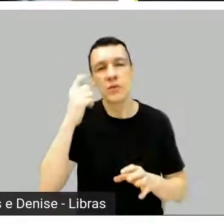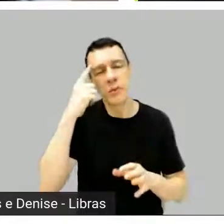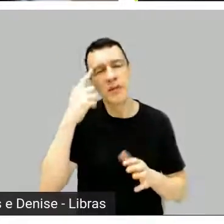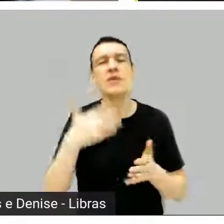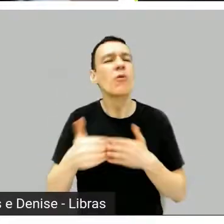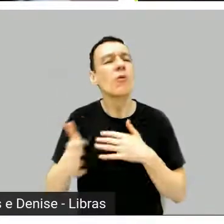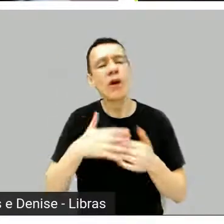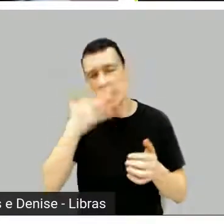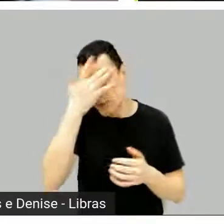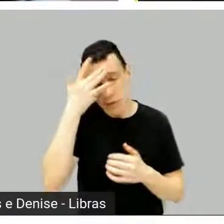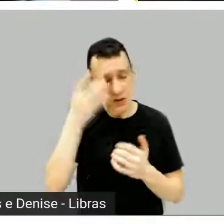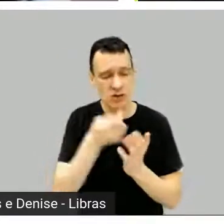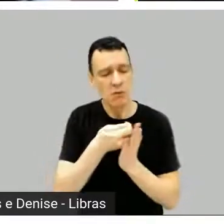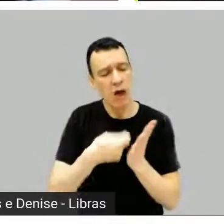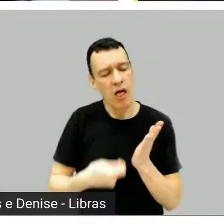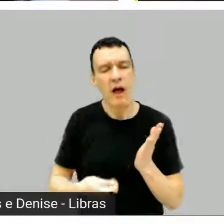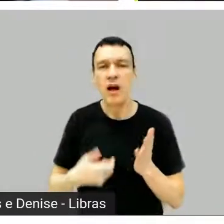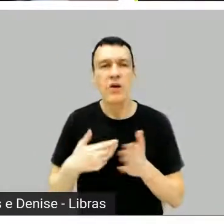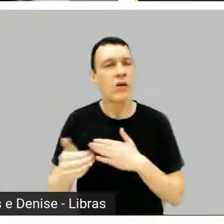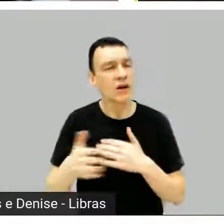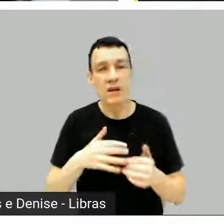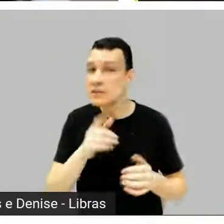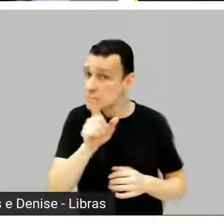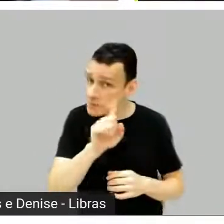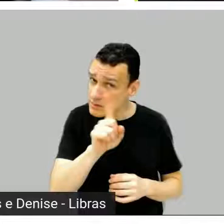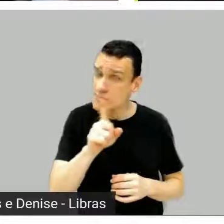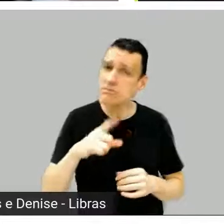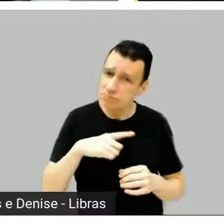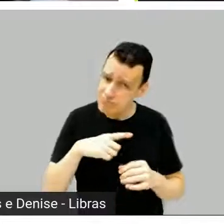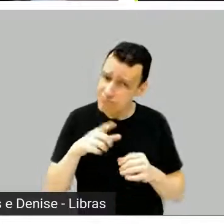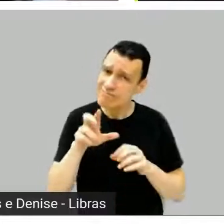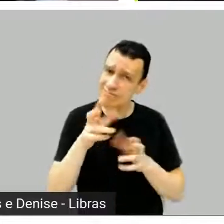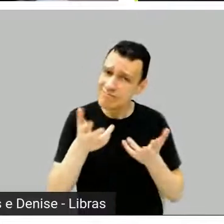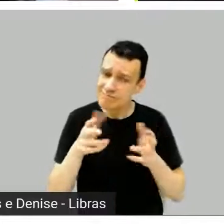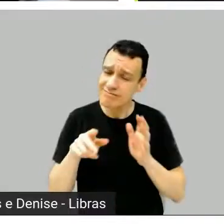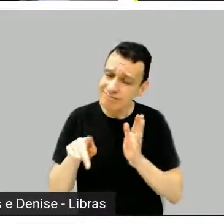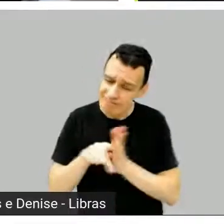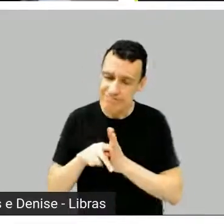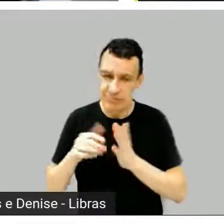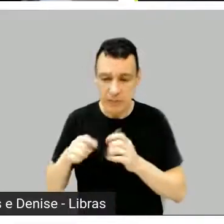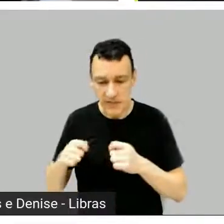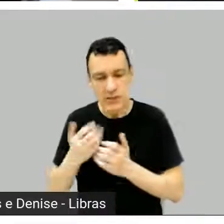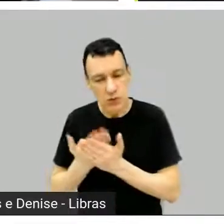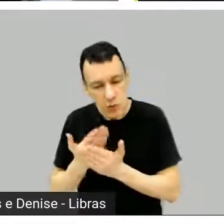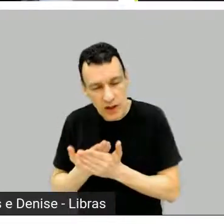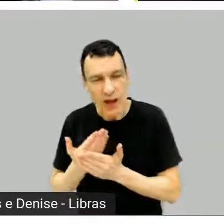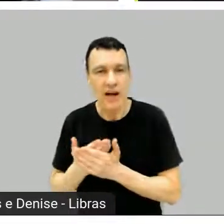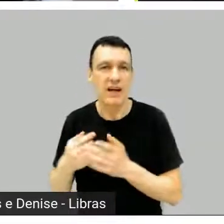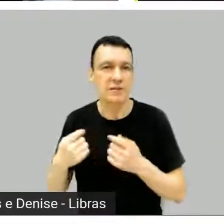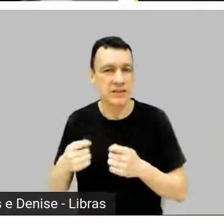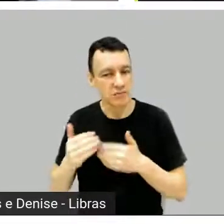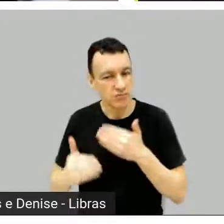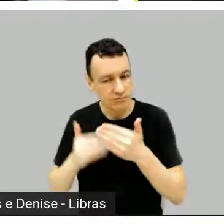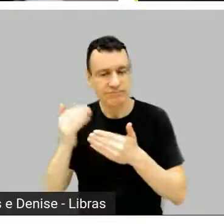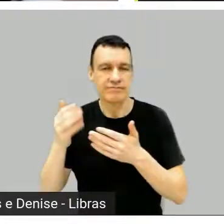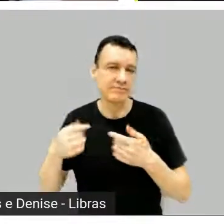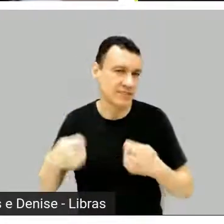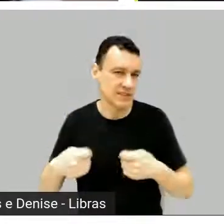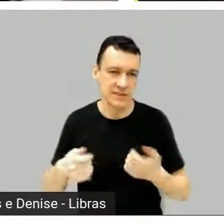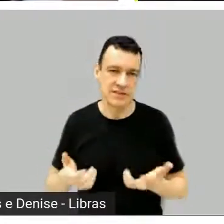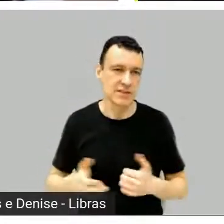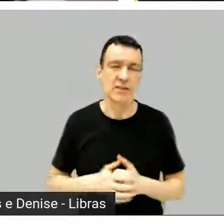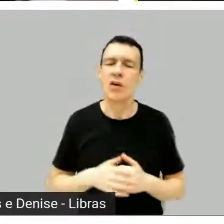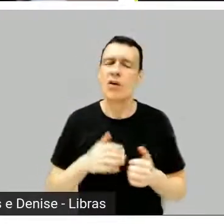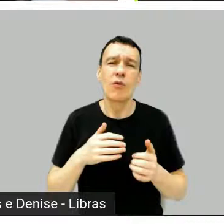essa profissionalização do nosso mercado, eu acho que está deixando isso mais claro para todo mundo, né? Que não é qualquer um,